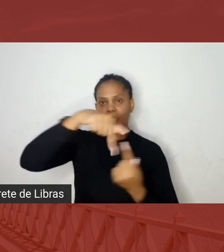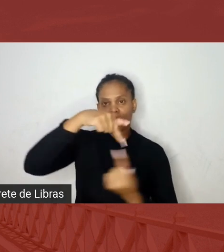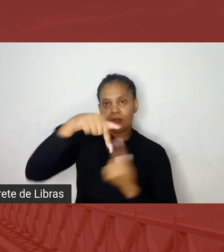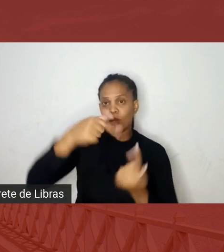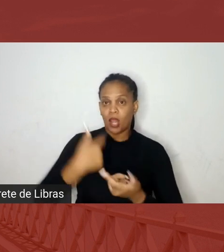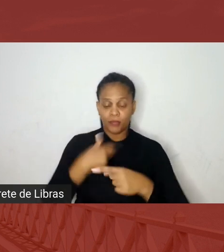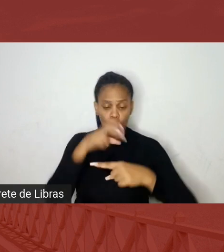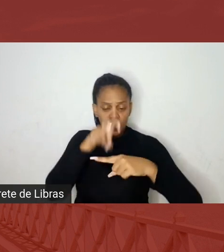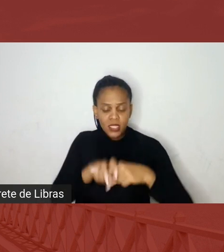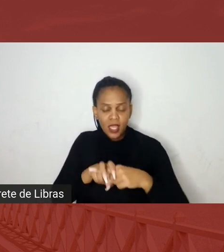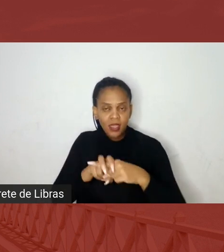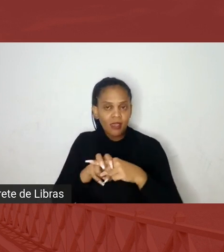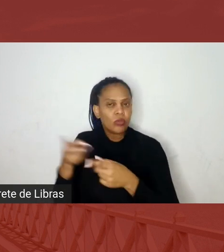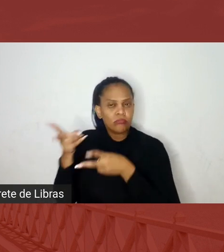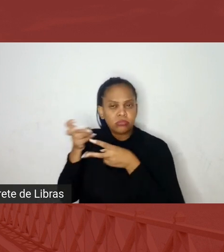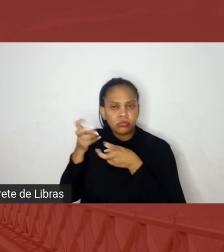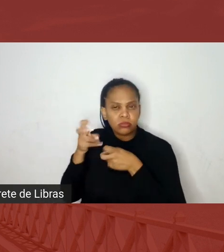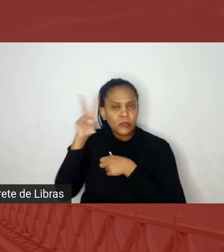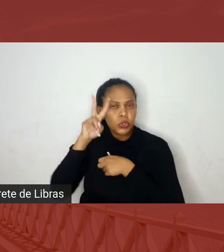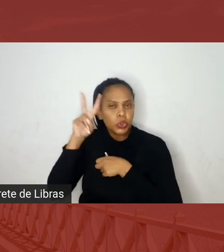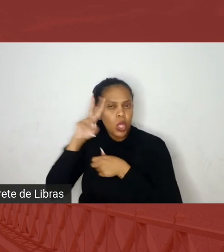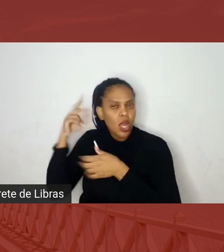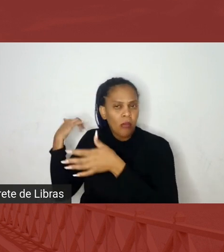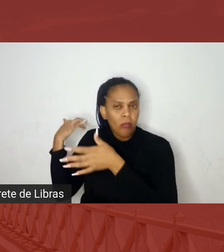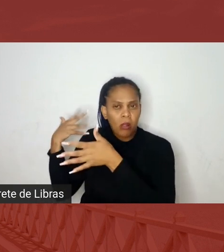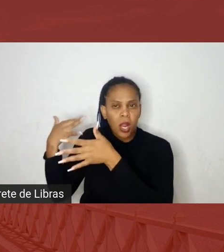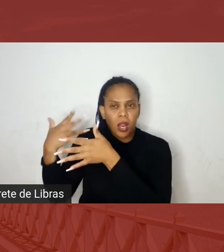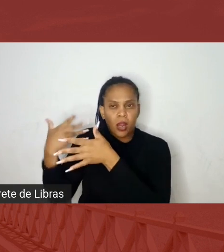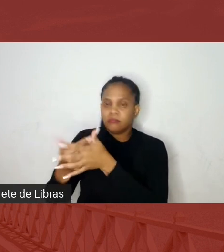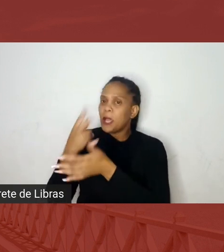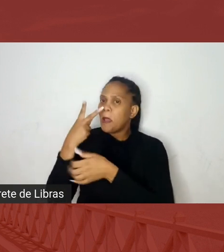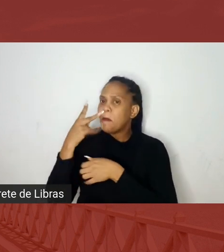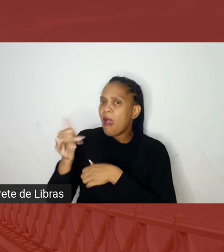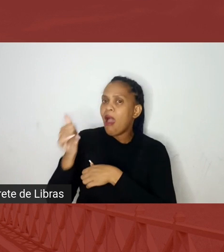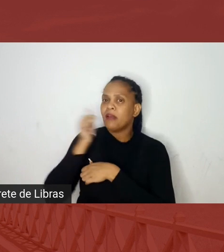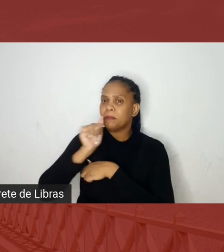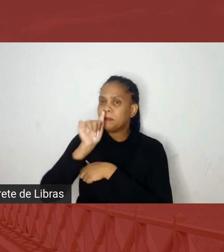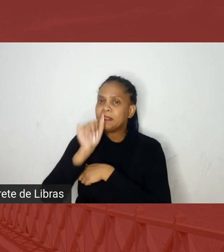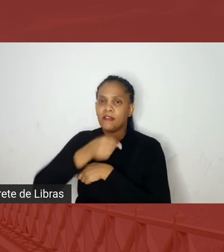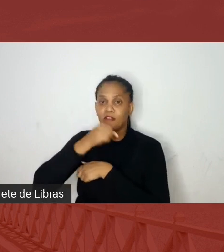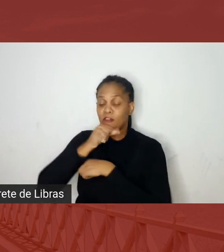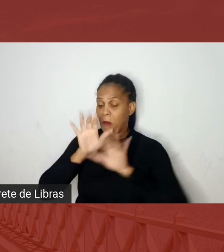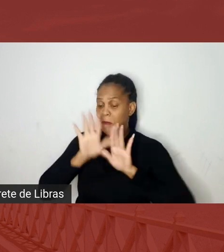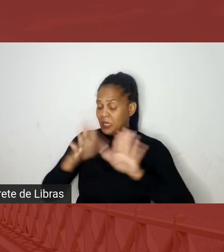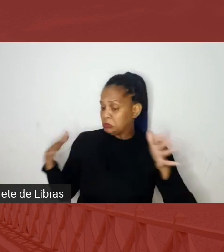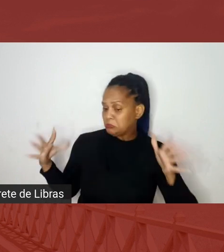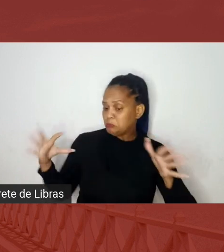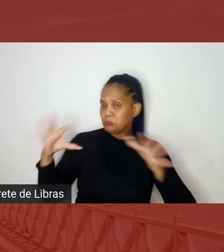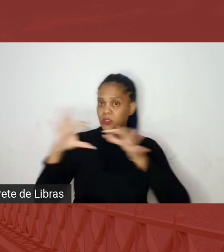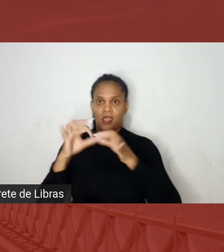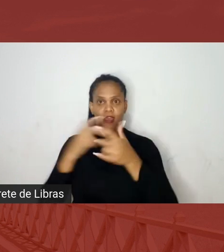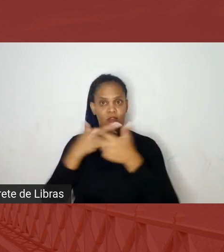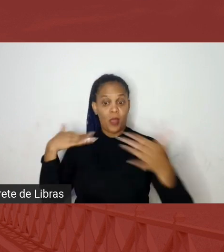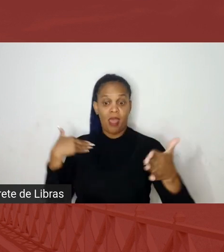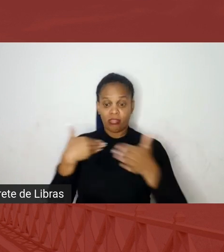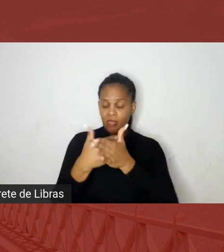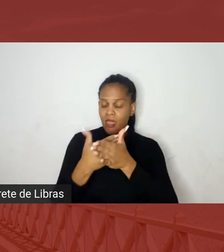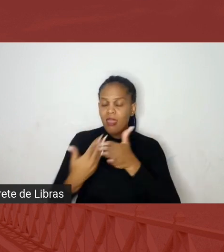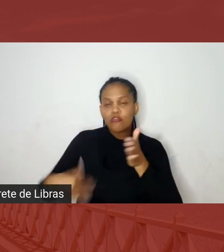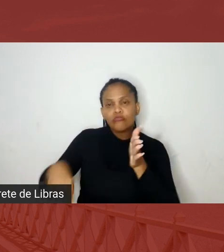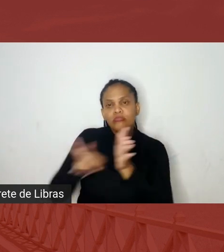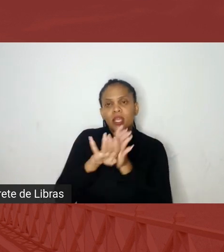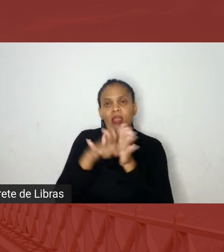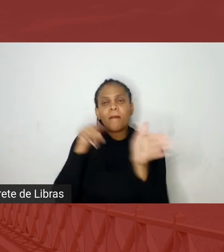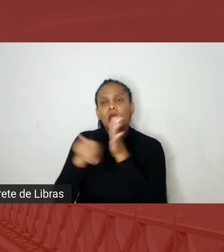histórias dos meus pais e dos meus avós, mas eu não ligava uma coisa com a outra, até eu chegar para o meu pai e perguntar, pai, qual que a